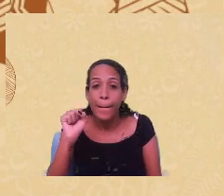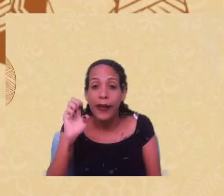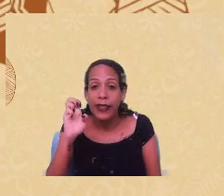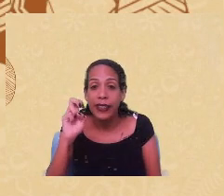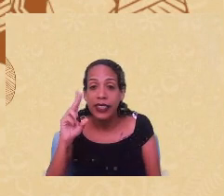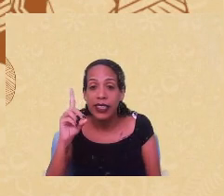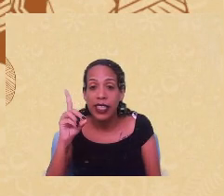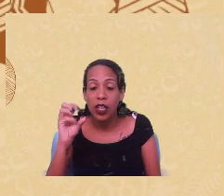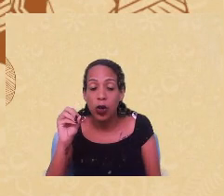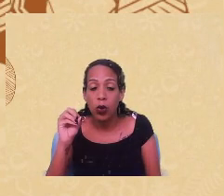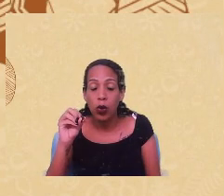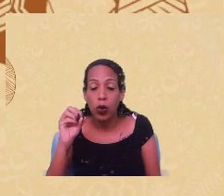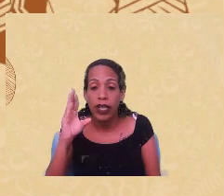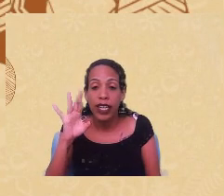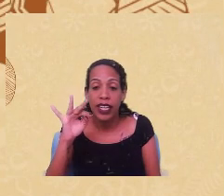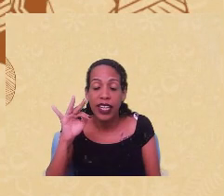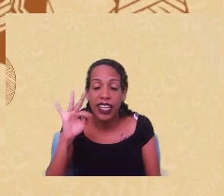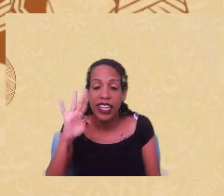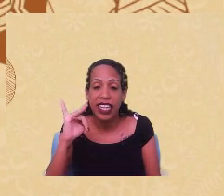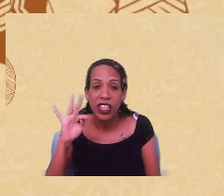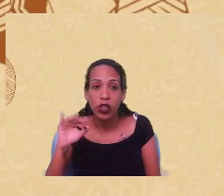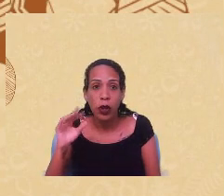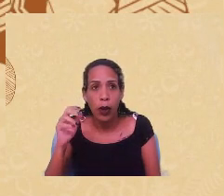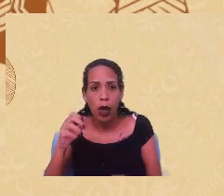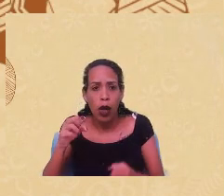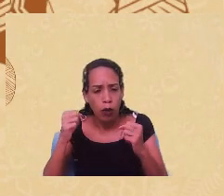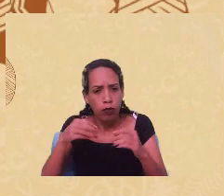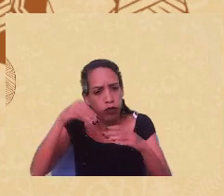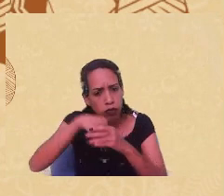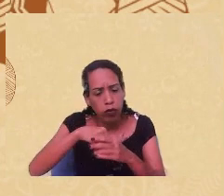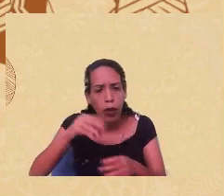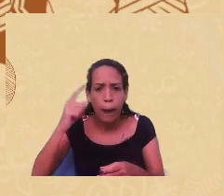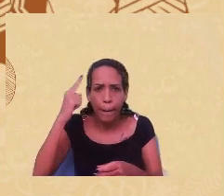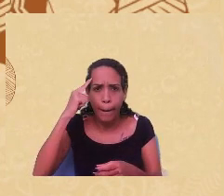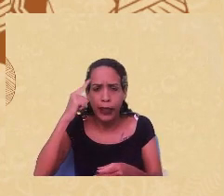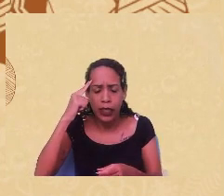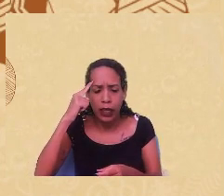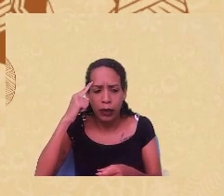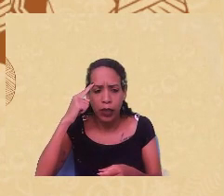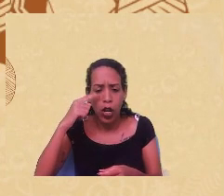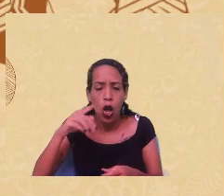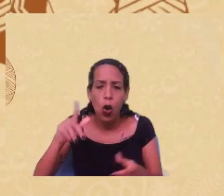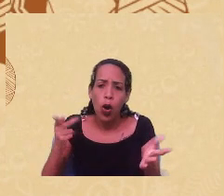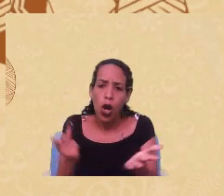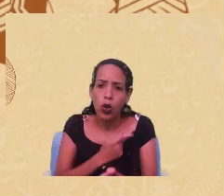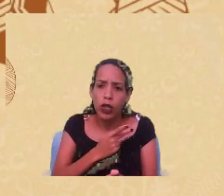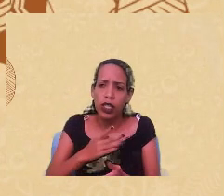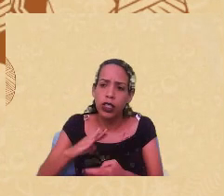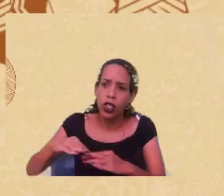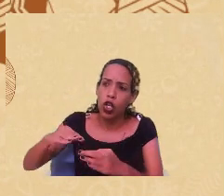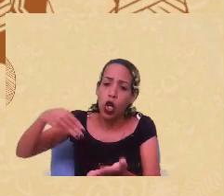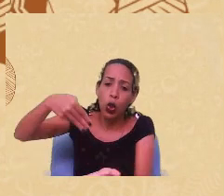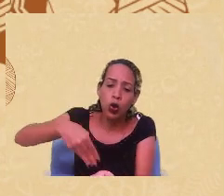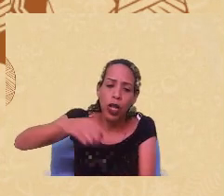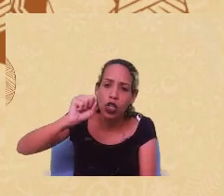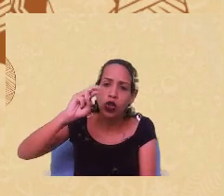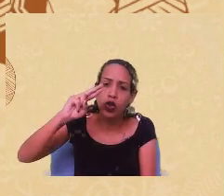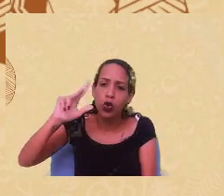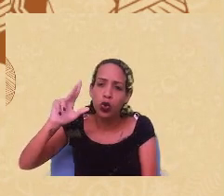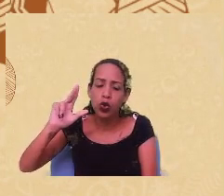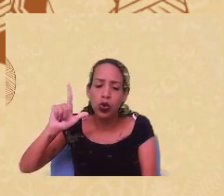mecânico de pensamentos alheios ao que acontece do lado sul da hemisféria. Crítica, essa